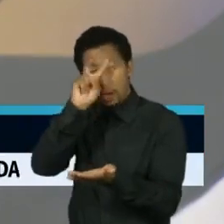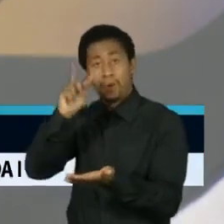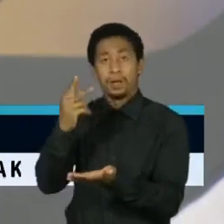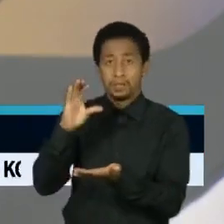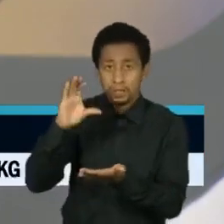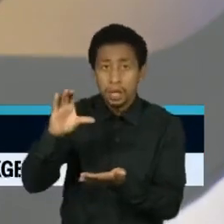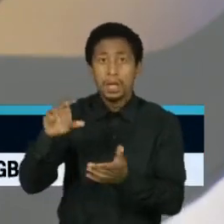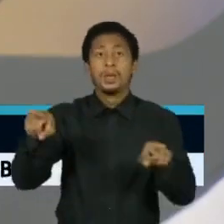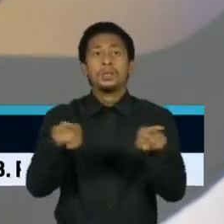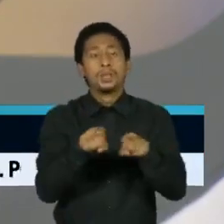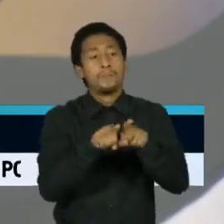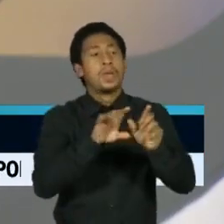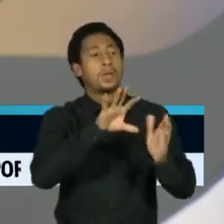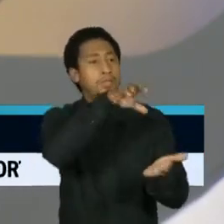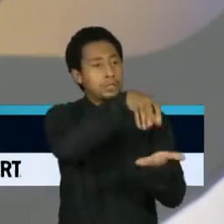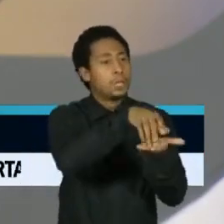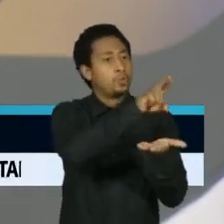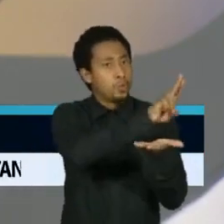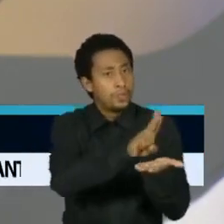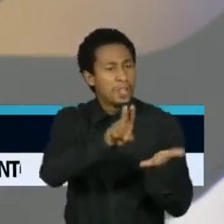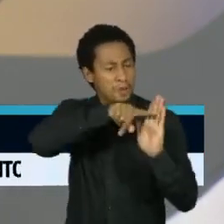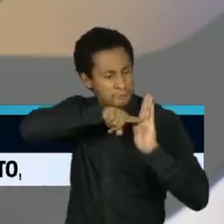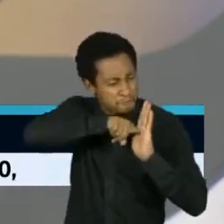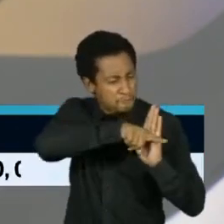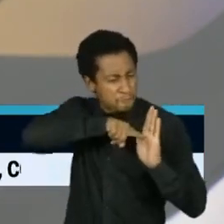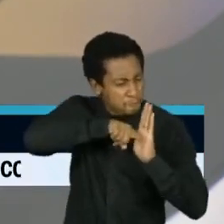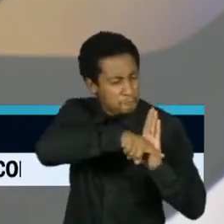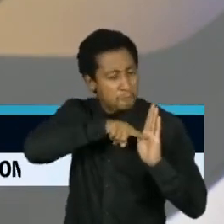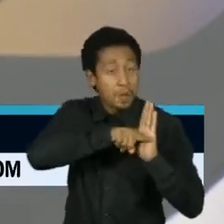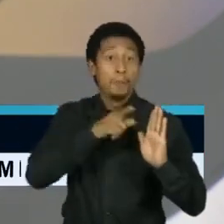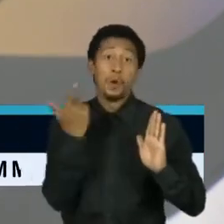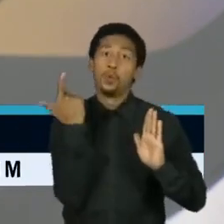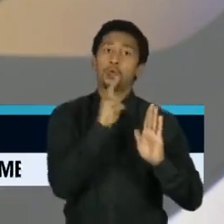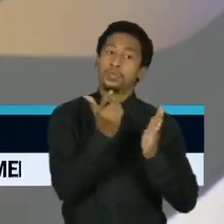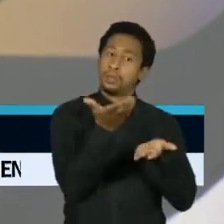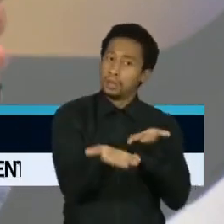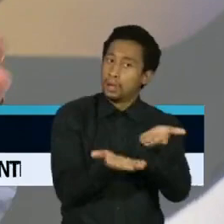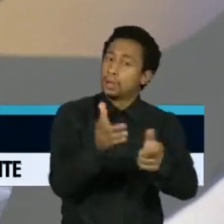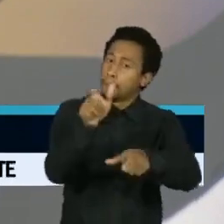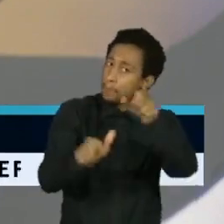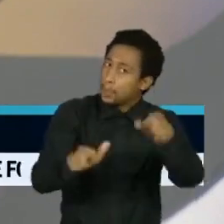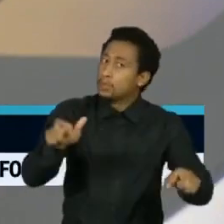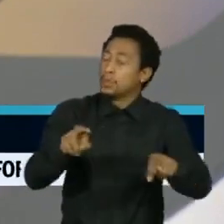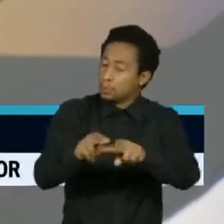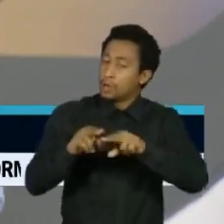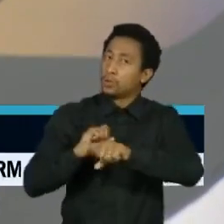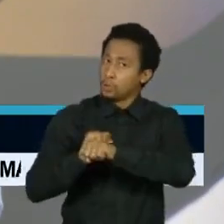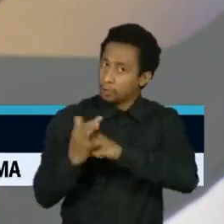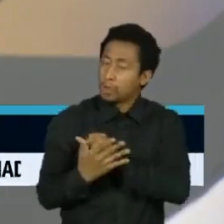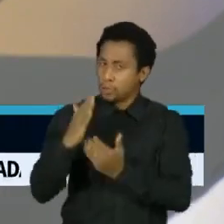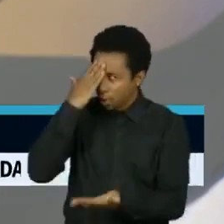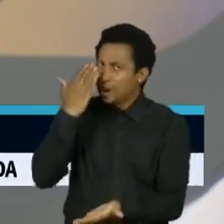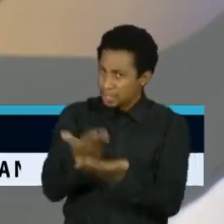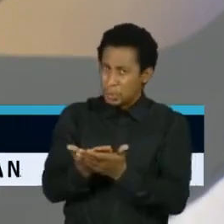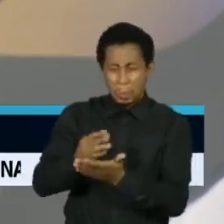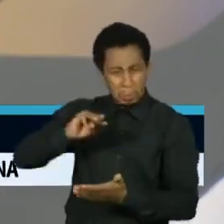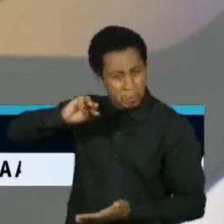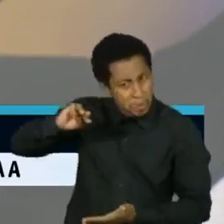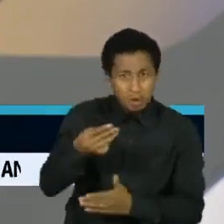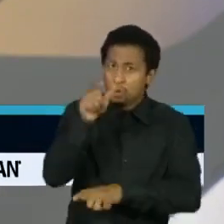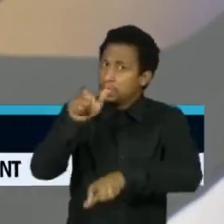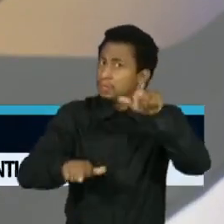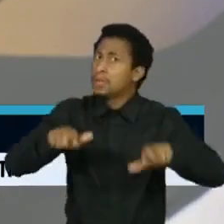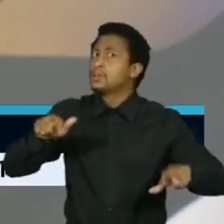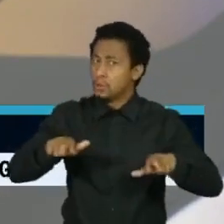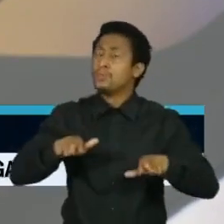saídas para a Covid longa. Porque nós vamos ter um exército de gente, milhares, talvez centenas de milhares de pessoas